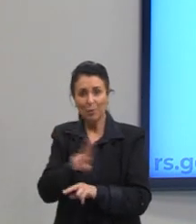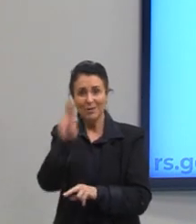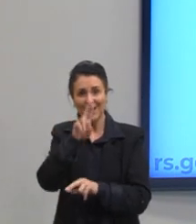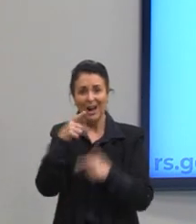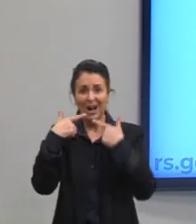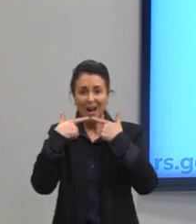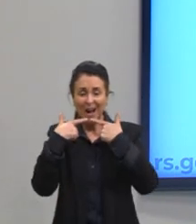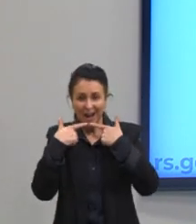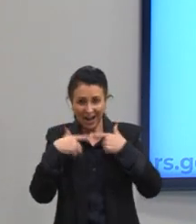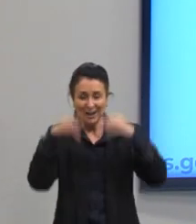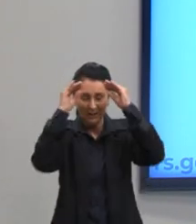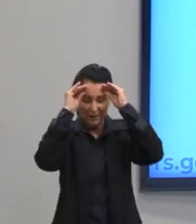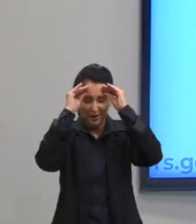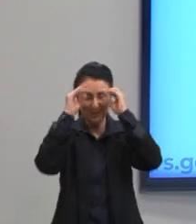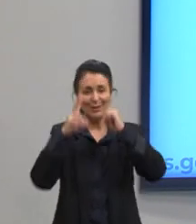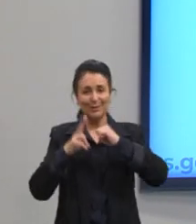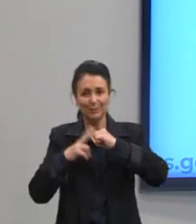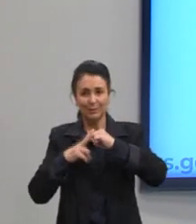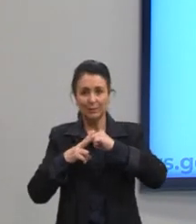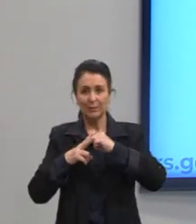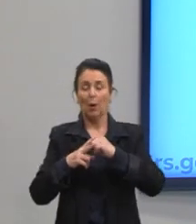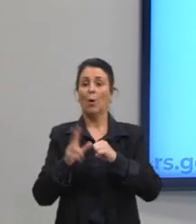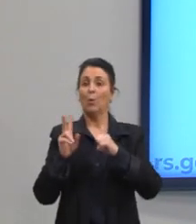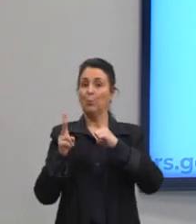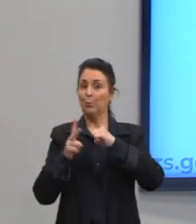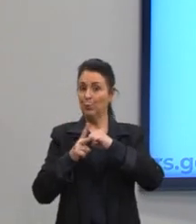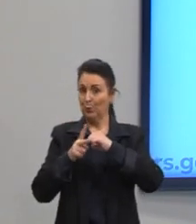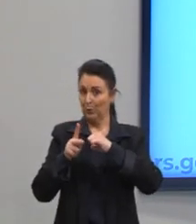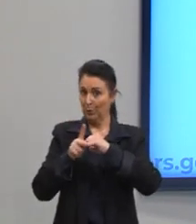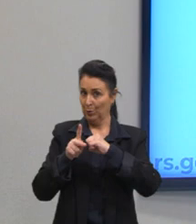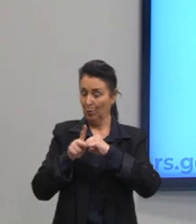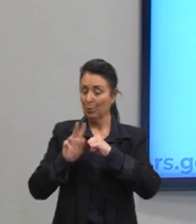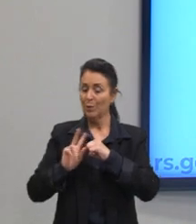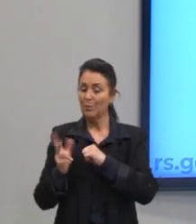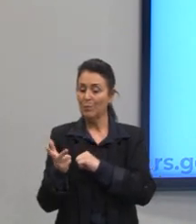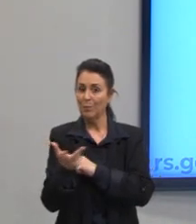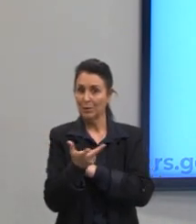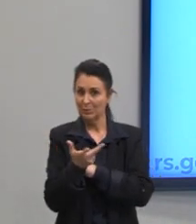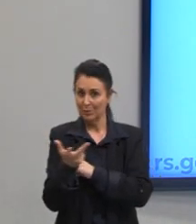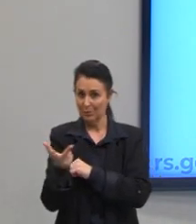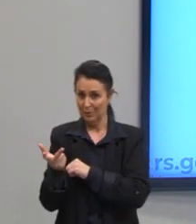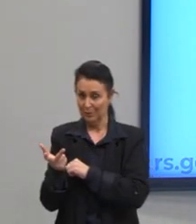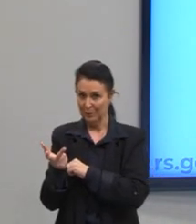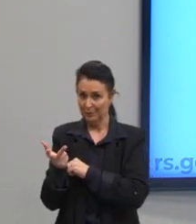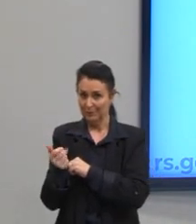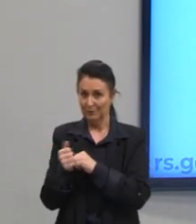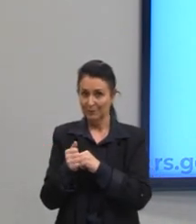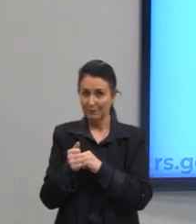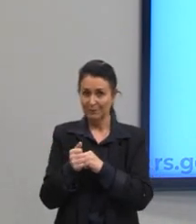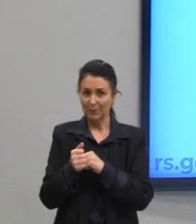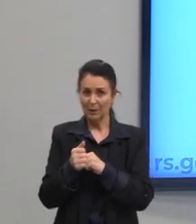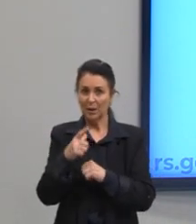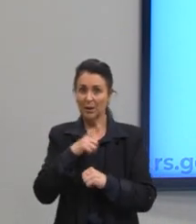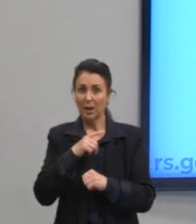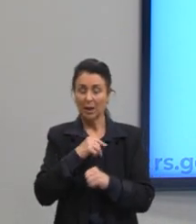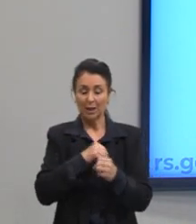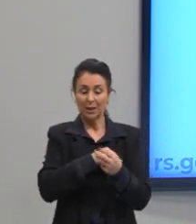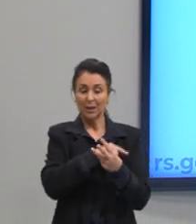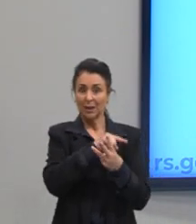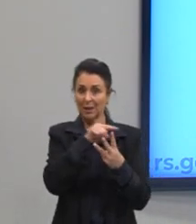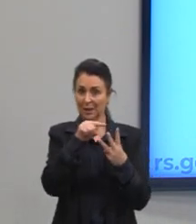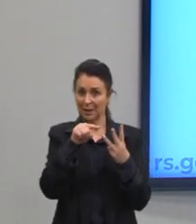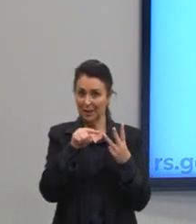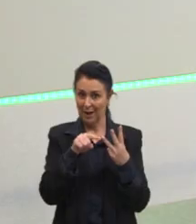Certo? Então, falando dos pronomes pessoais, nós temos aqui, são três, né, do singular